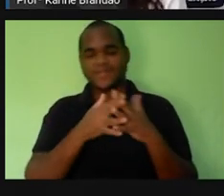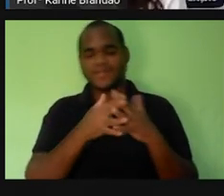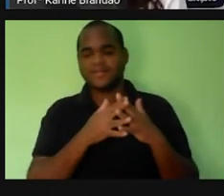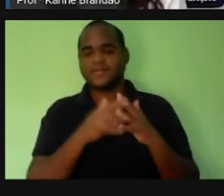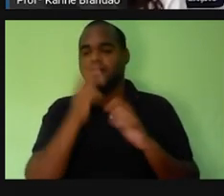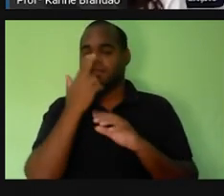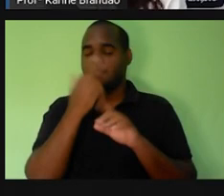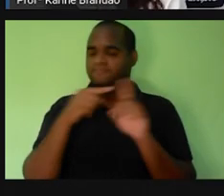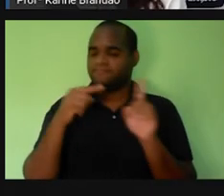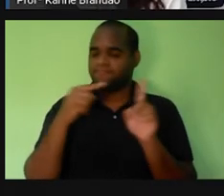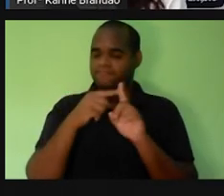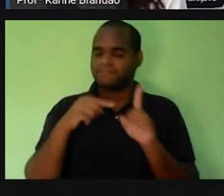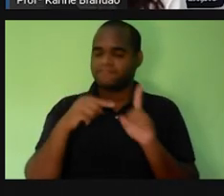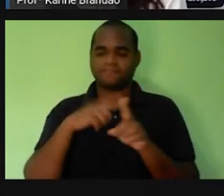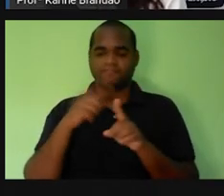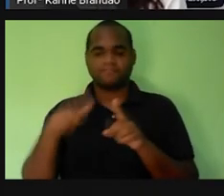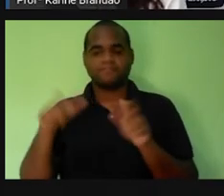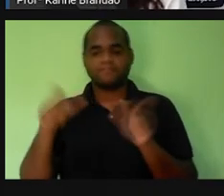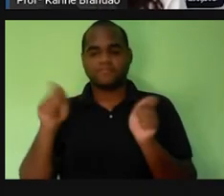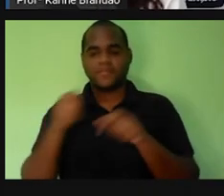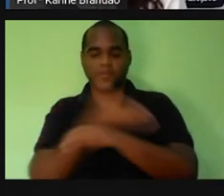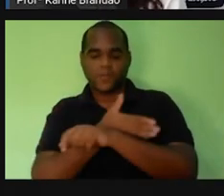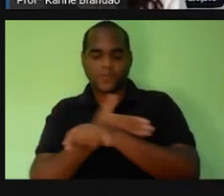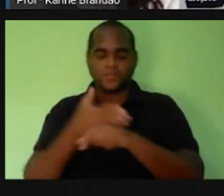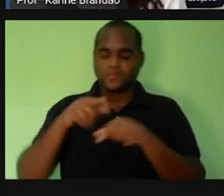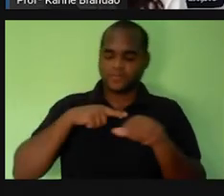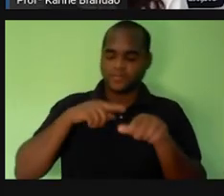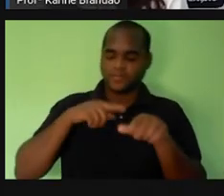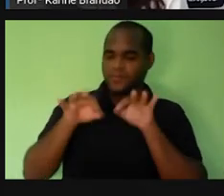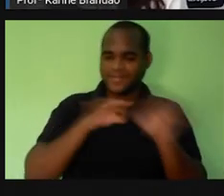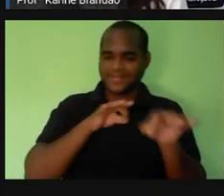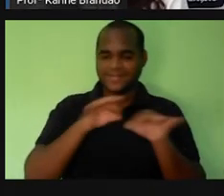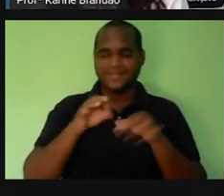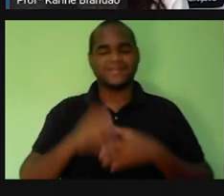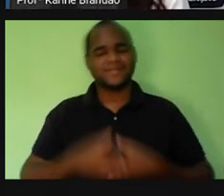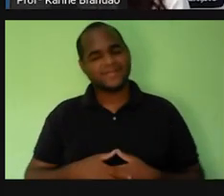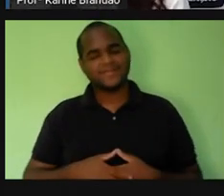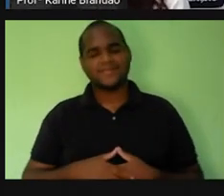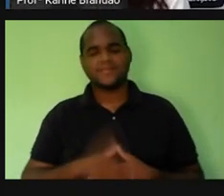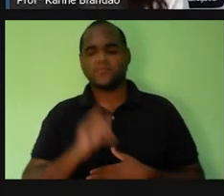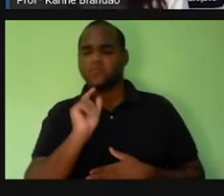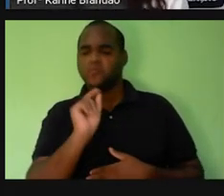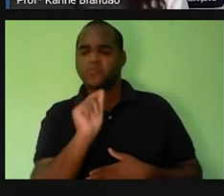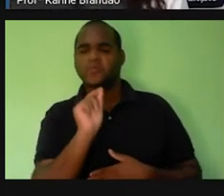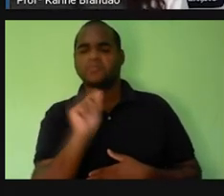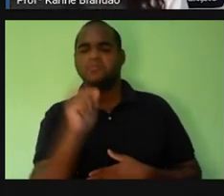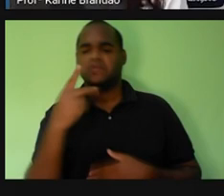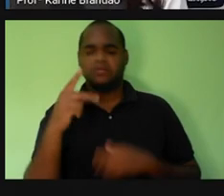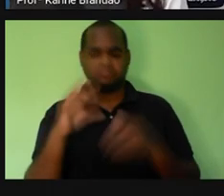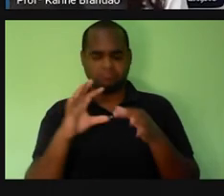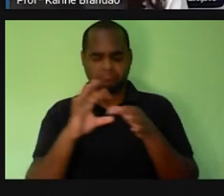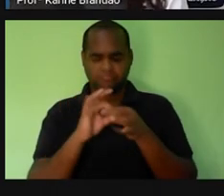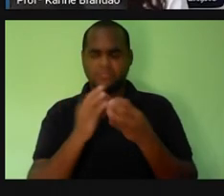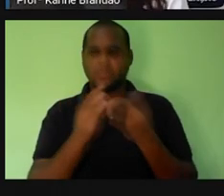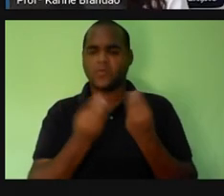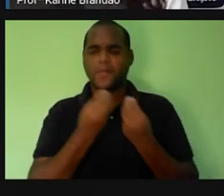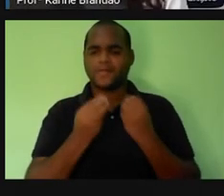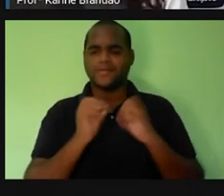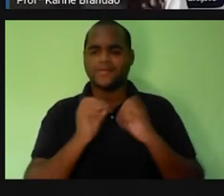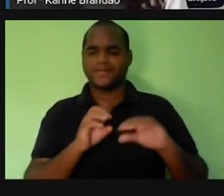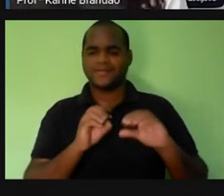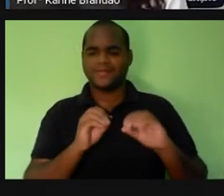pura ironia a sua mania de organização. O que que se tem a ver com a nossa aula? Vamos pensar.